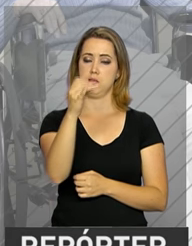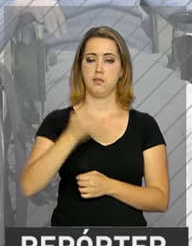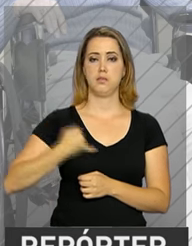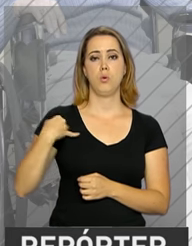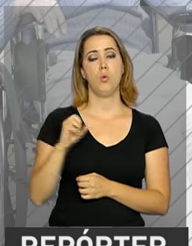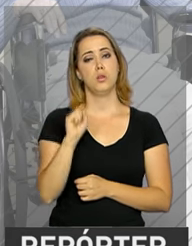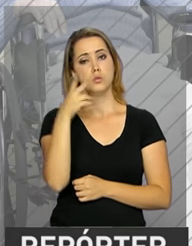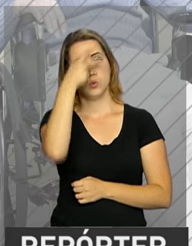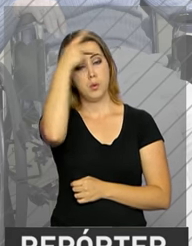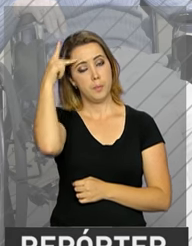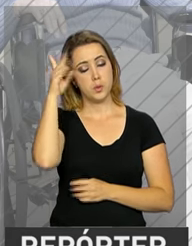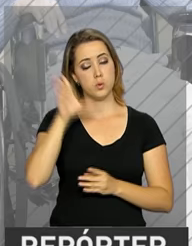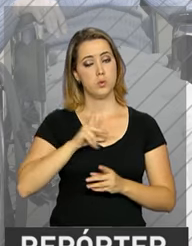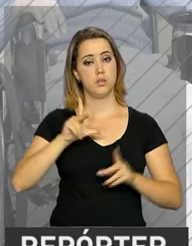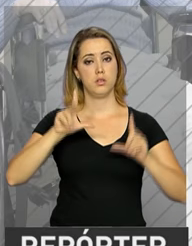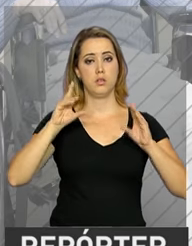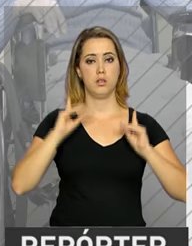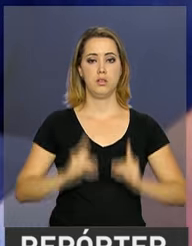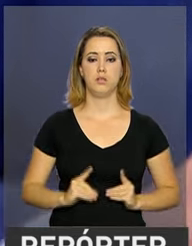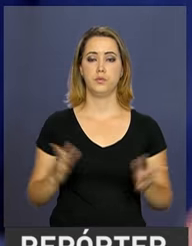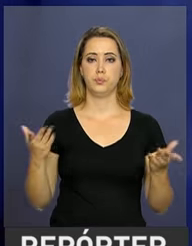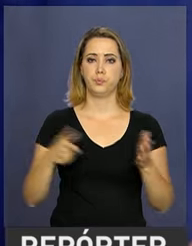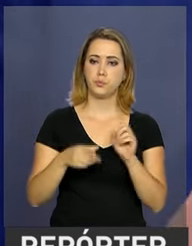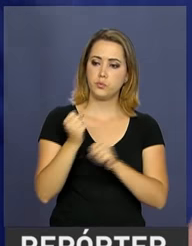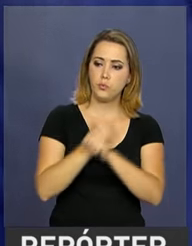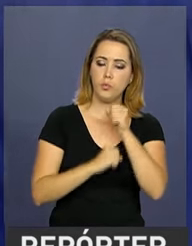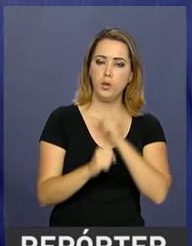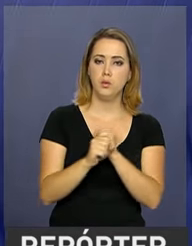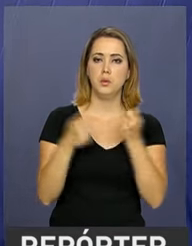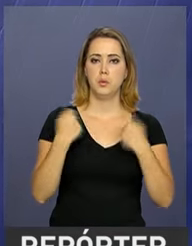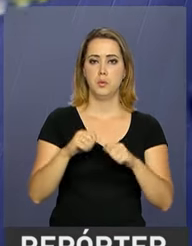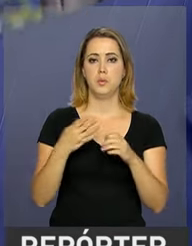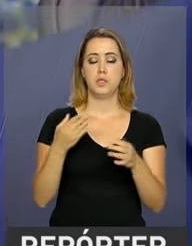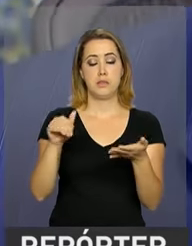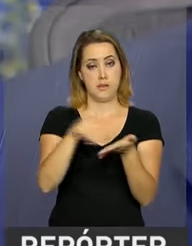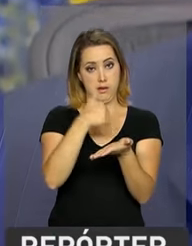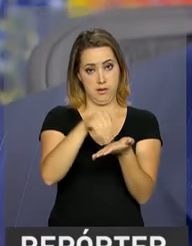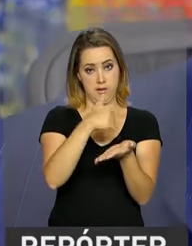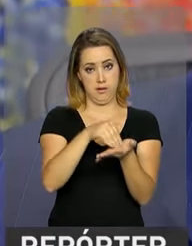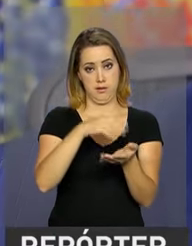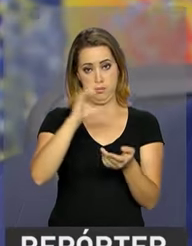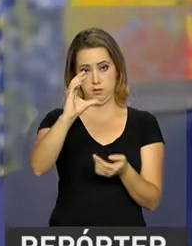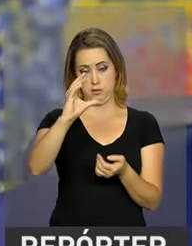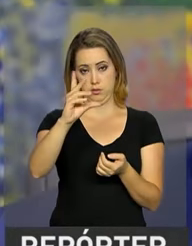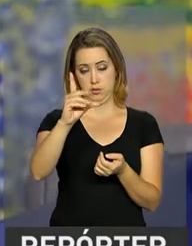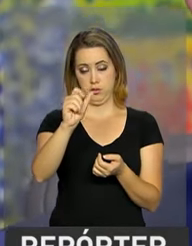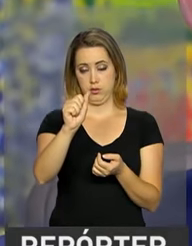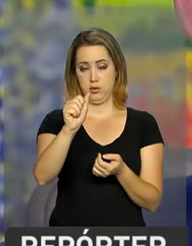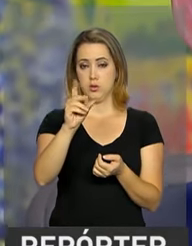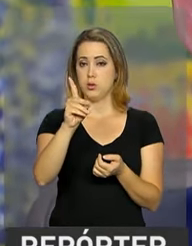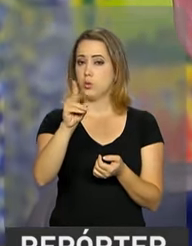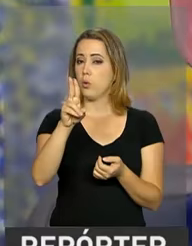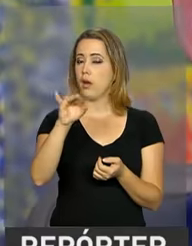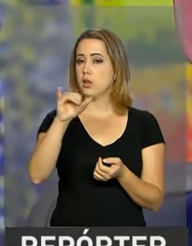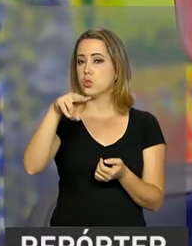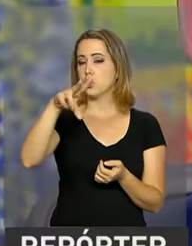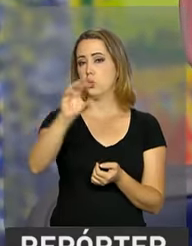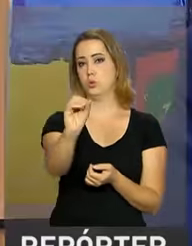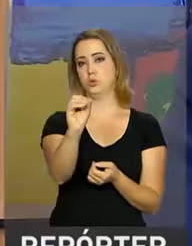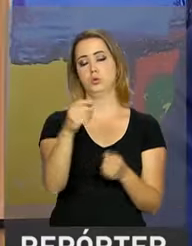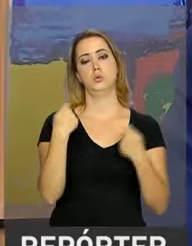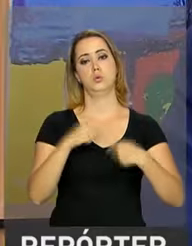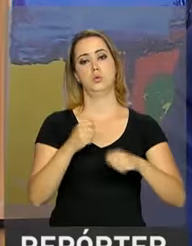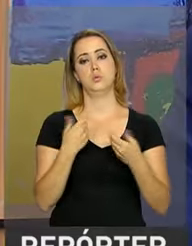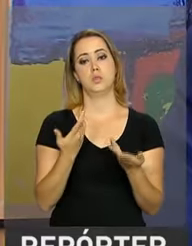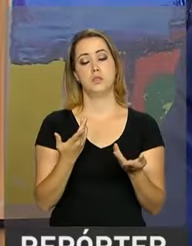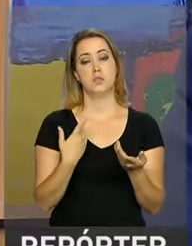obrigatória a inscrição no Cadastro Único. Segundo o secretário, idosos e deficientes que recebem e não estão cadastrados,